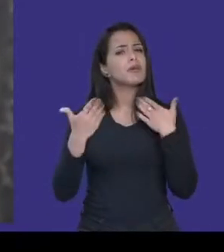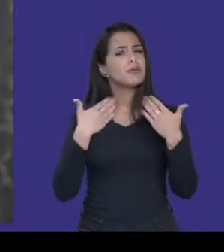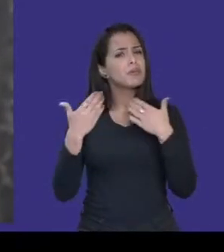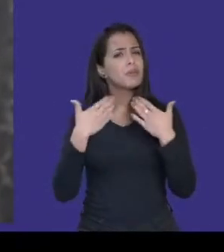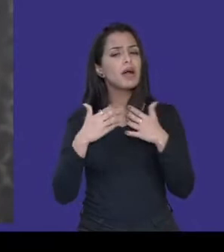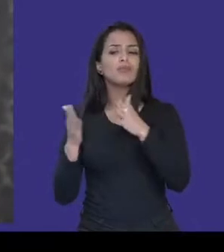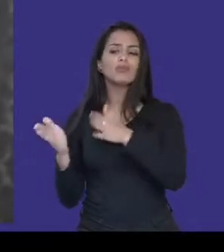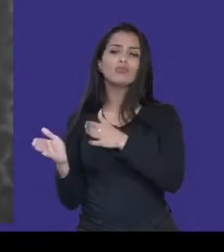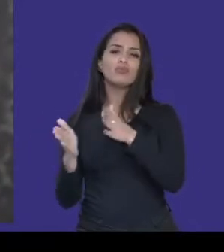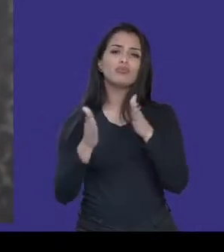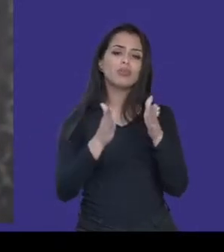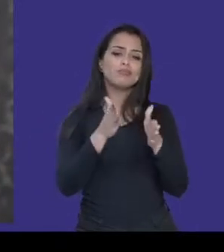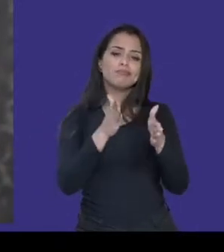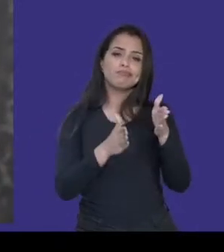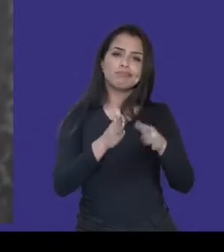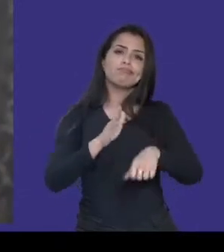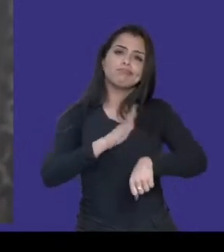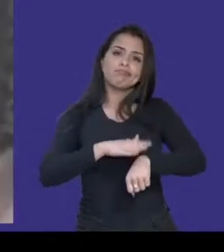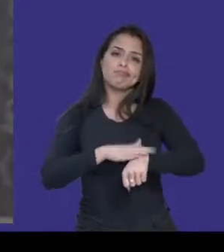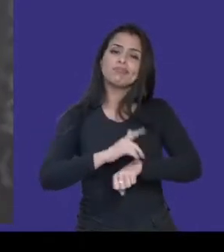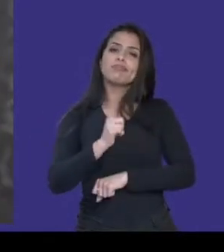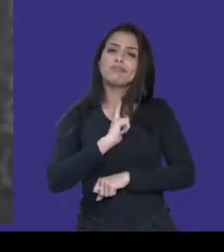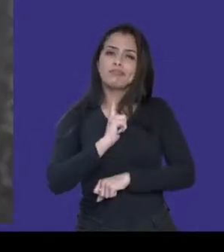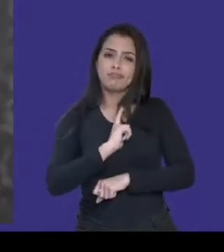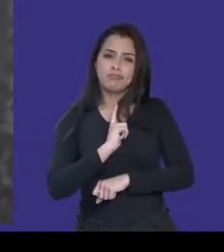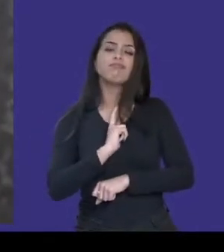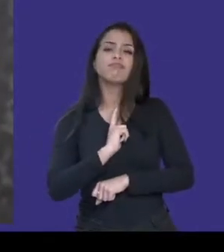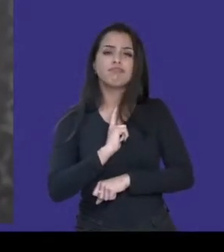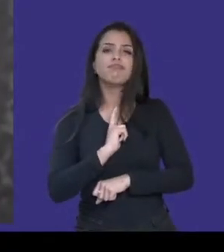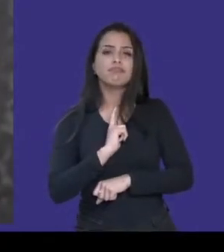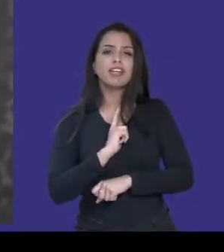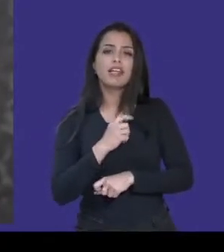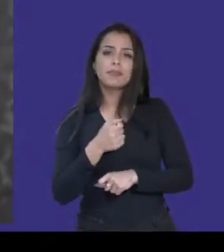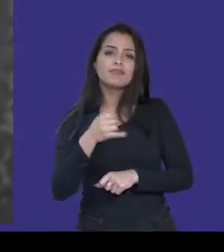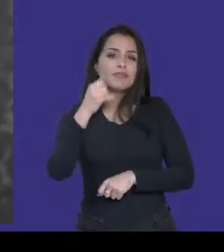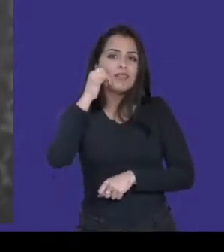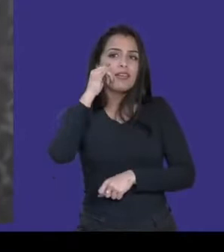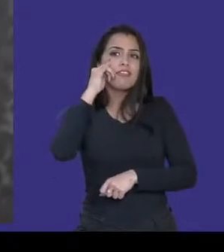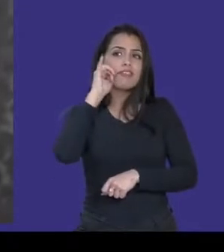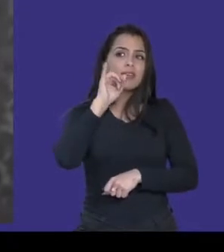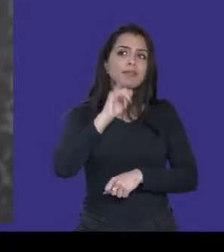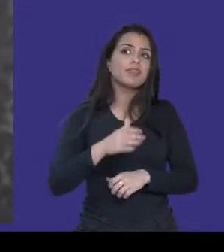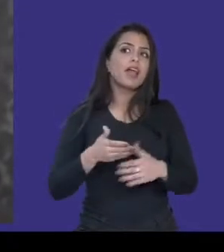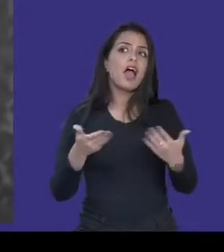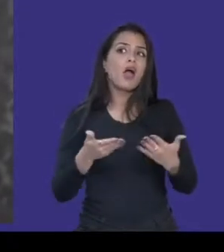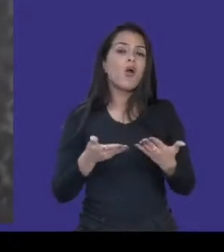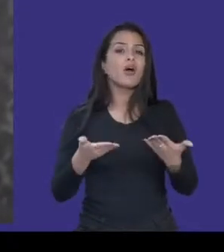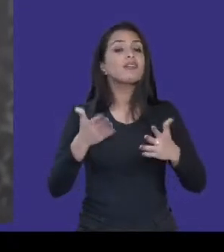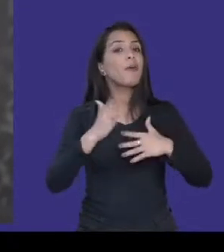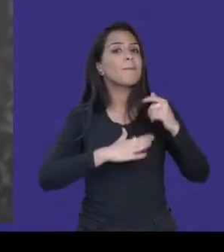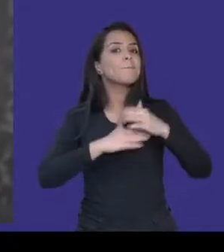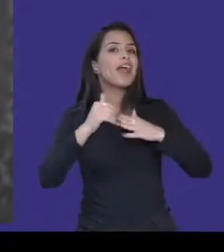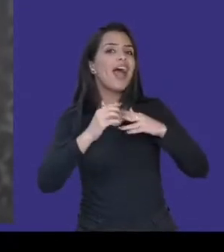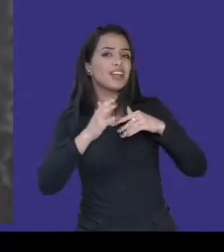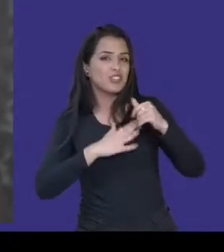limitado aí para a gente não exceder e respeitar toda a organização do evento. Vamos para o lado prático da coisa agora, né?